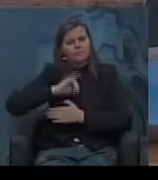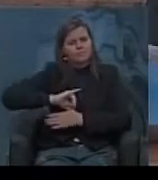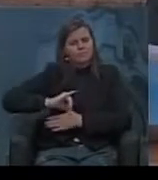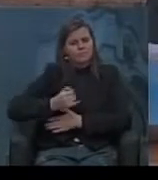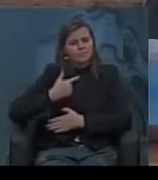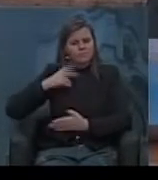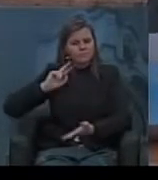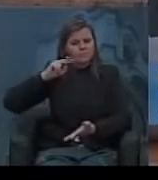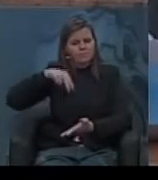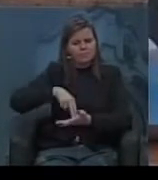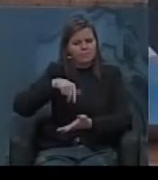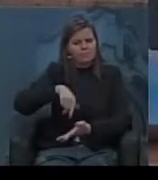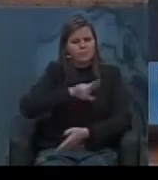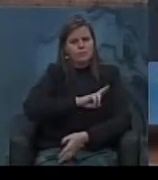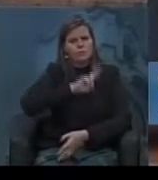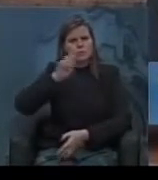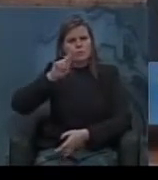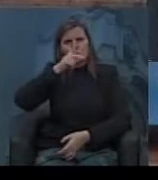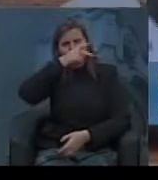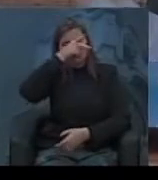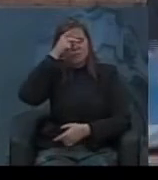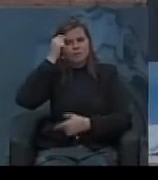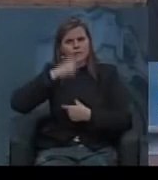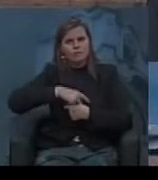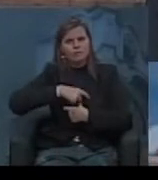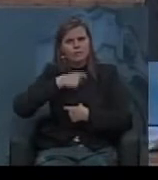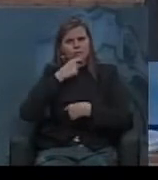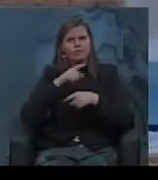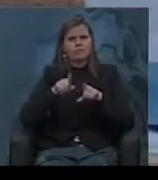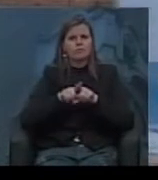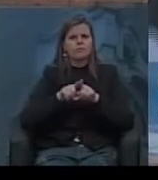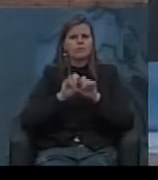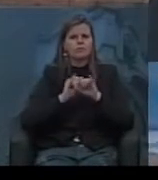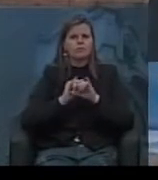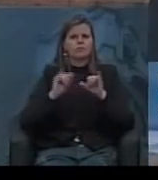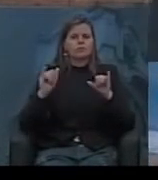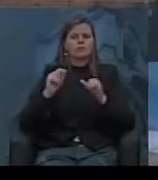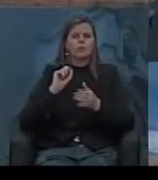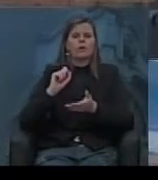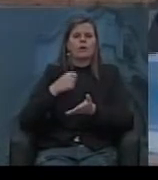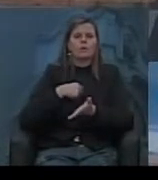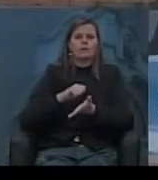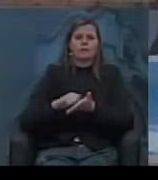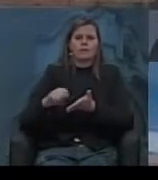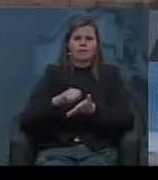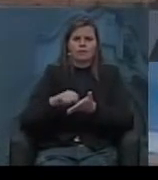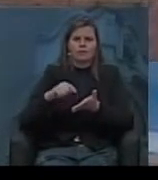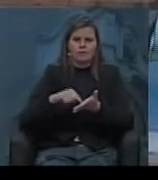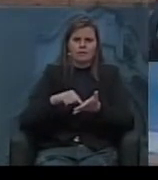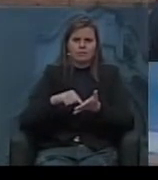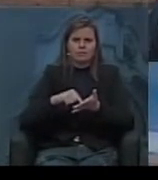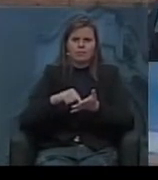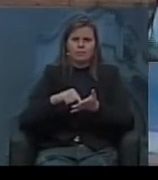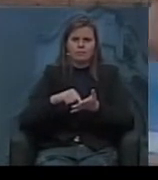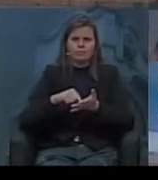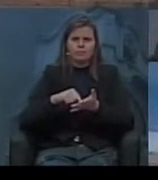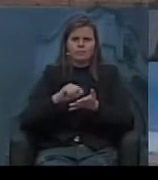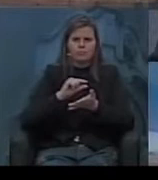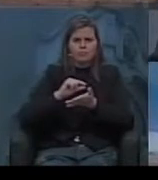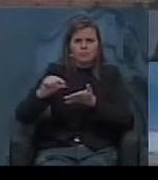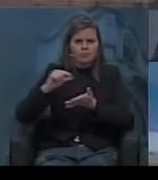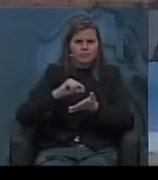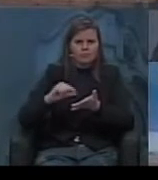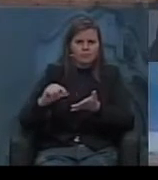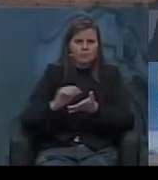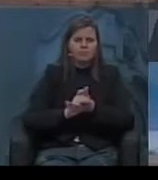prefeito José Fortunati dizendo que eu escrevi aqui o inente presidente em poucas linhas